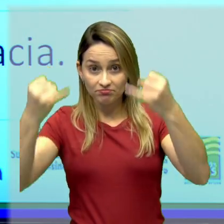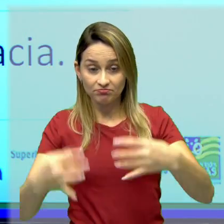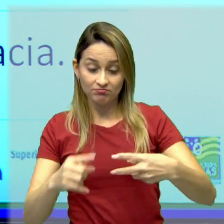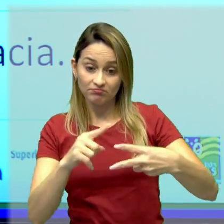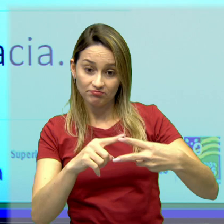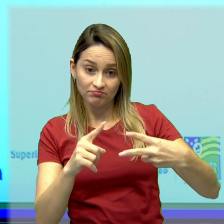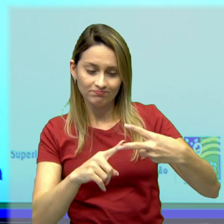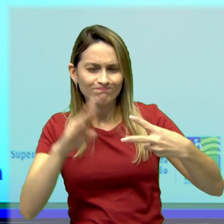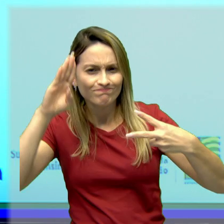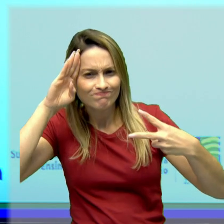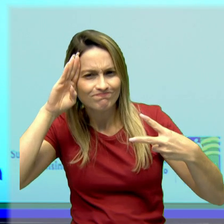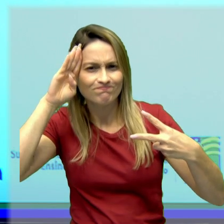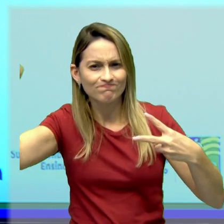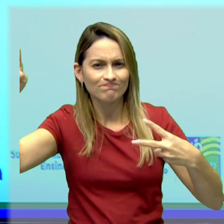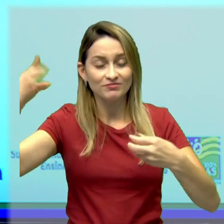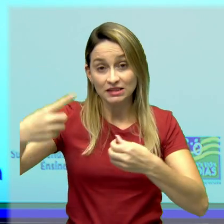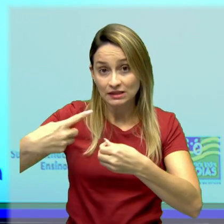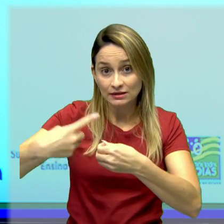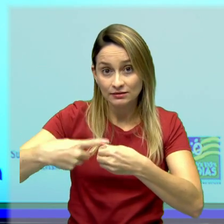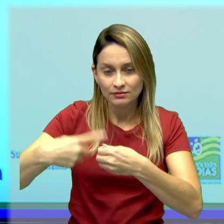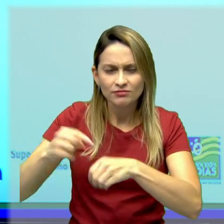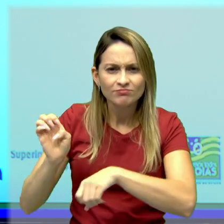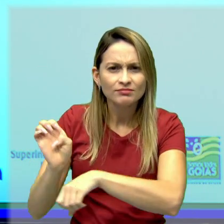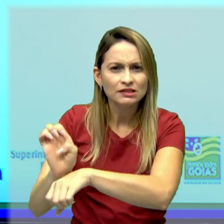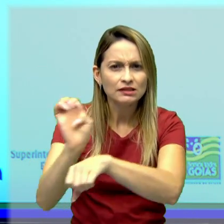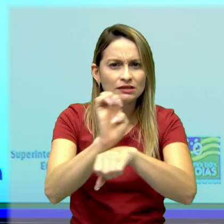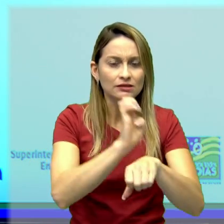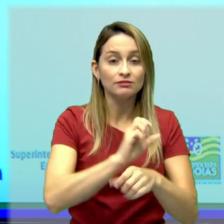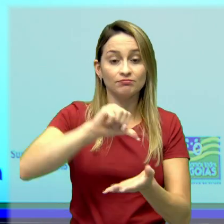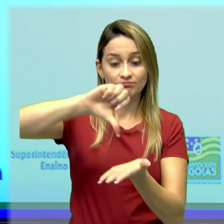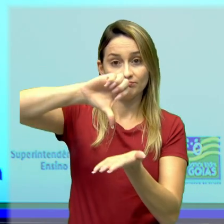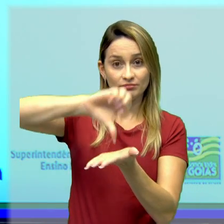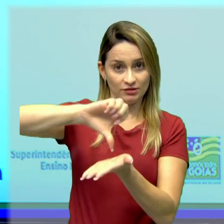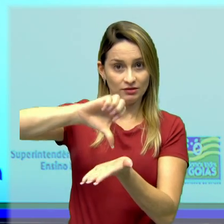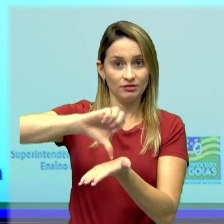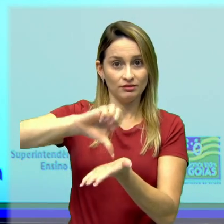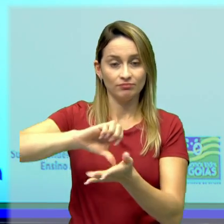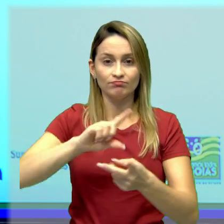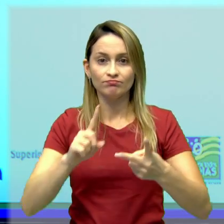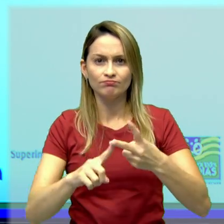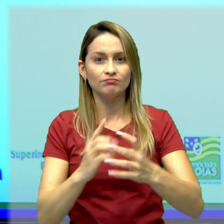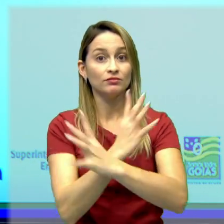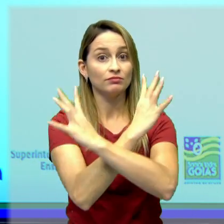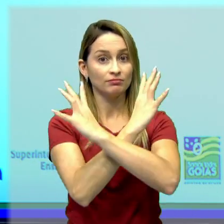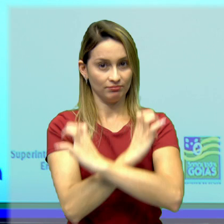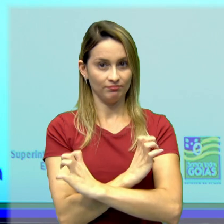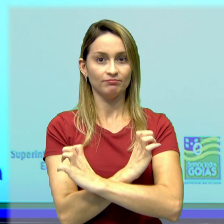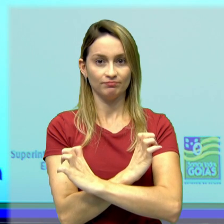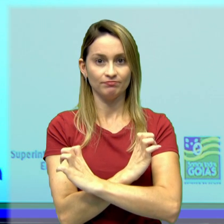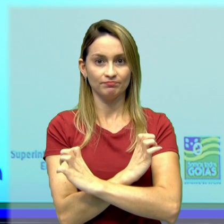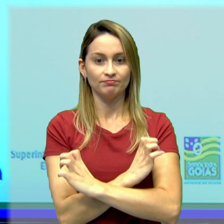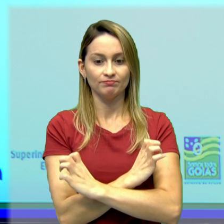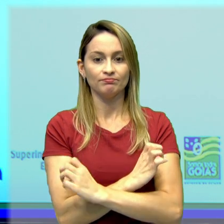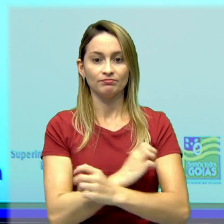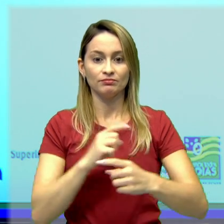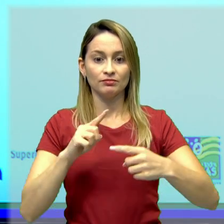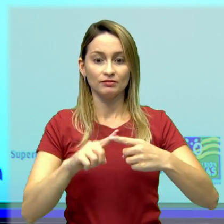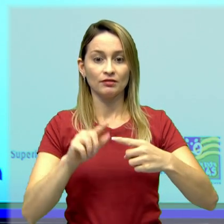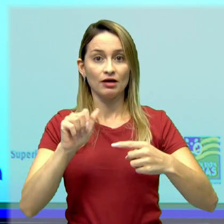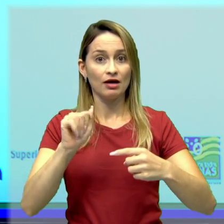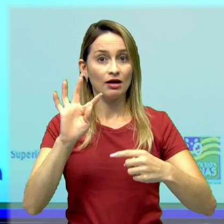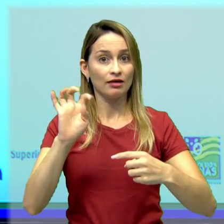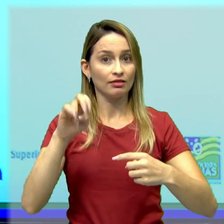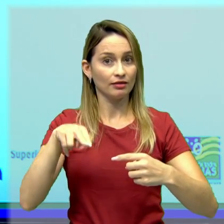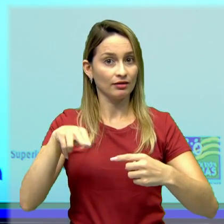Nós vamos falar das duas principais cidades-estados, Atenas e Esparta. Vamos falar também um pouco da